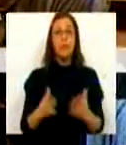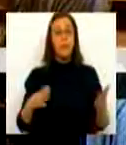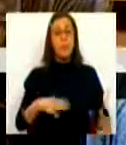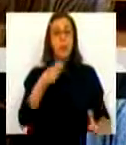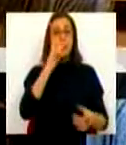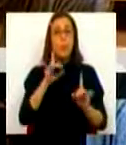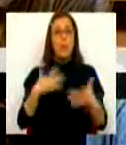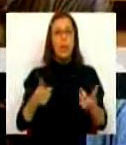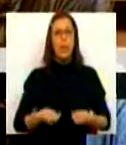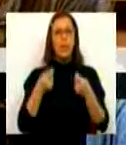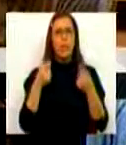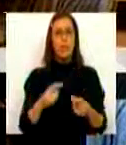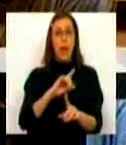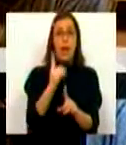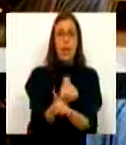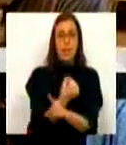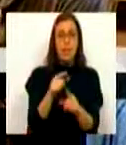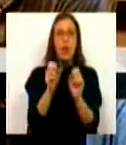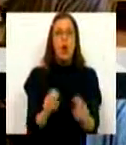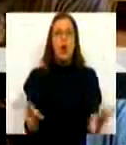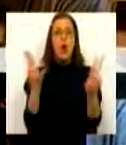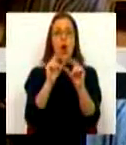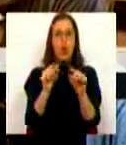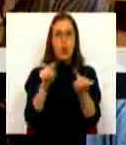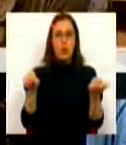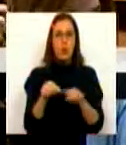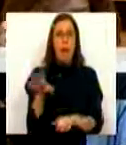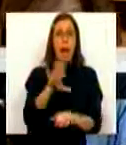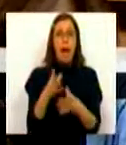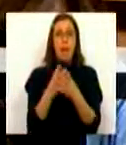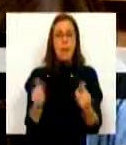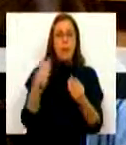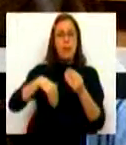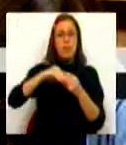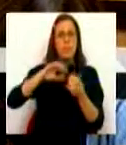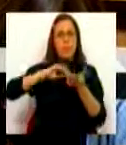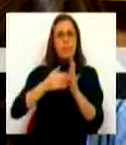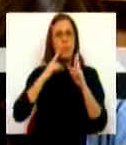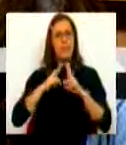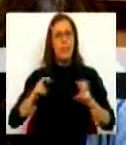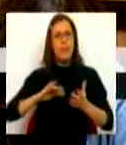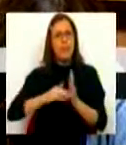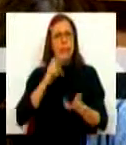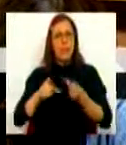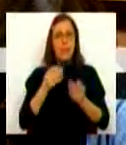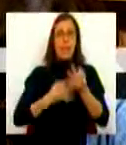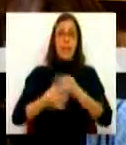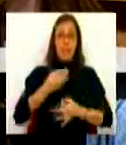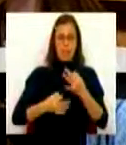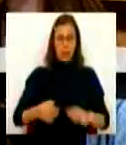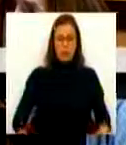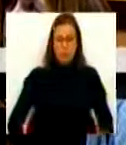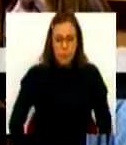Refere-me ao investimento de aquisição de novos equipamentos na área dos meios complementares de diagnóstico e terapia.